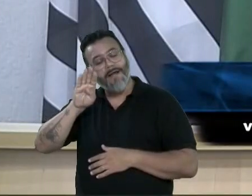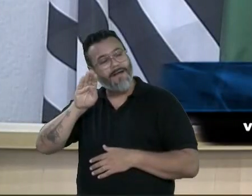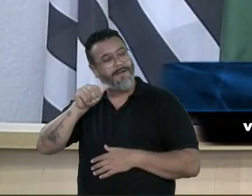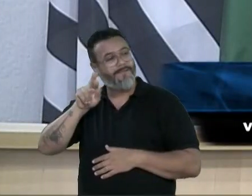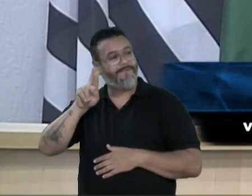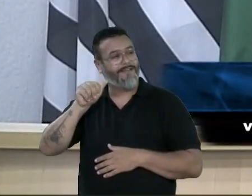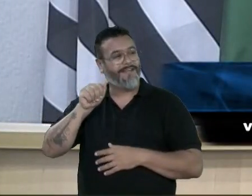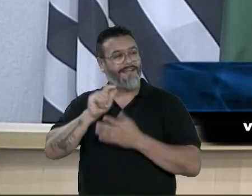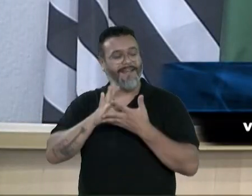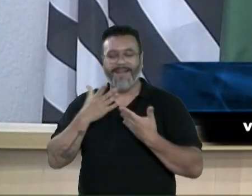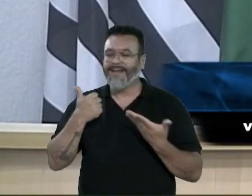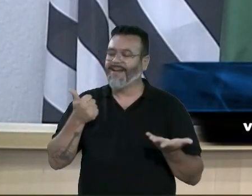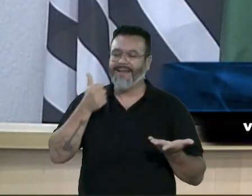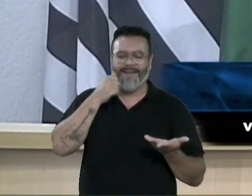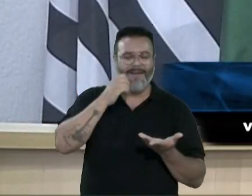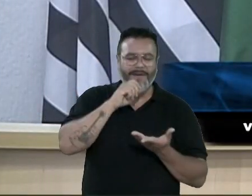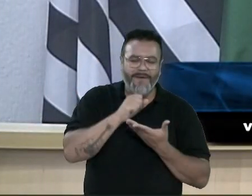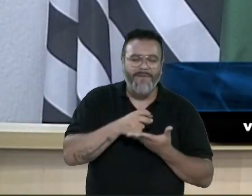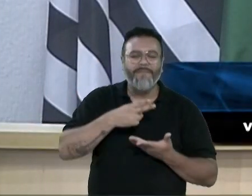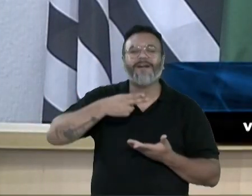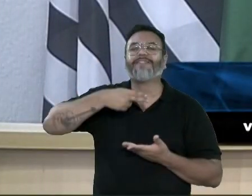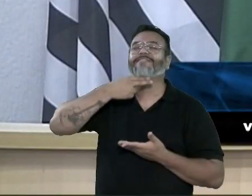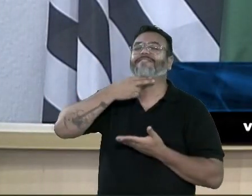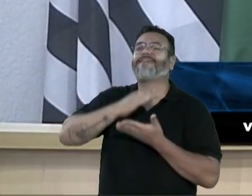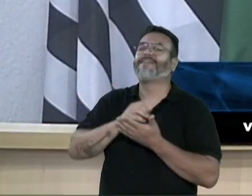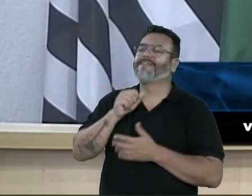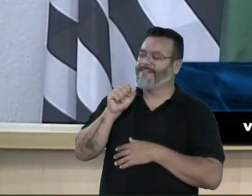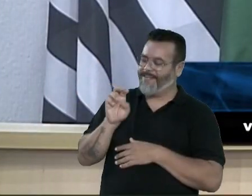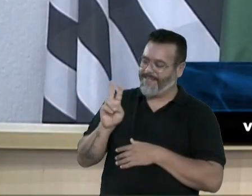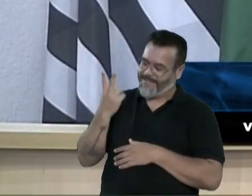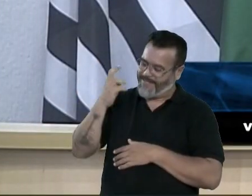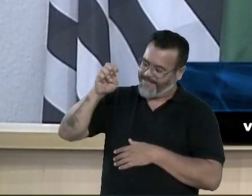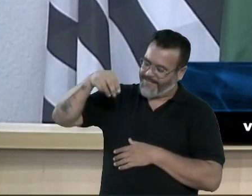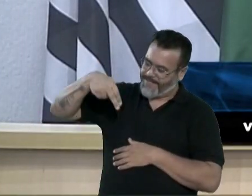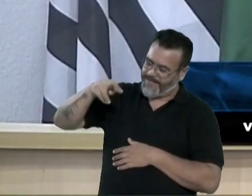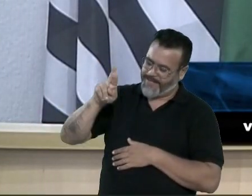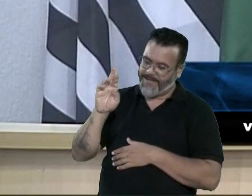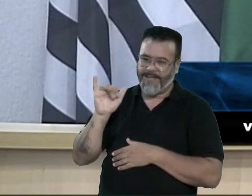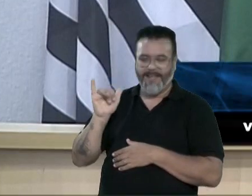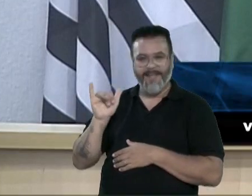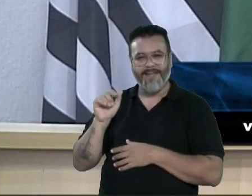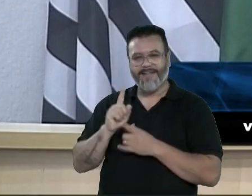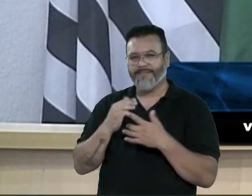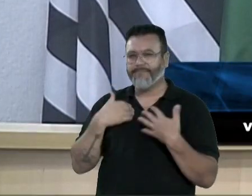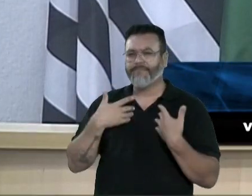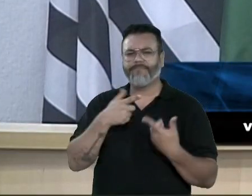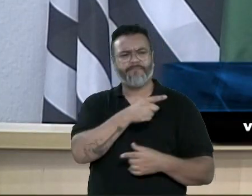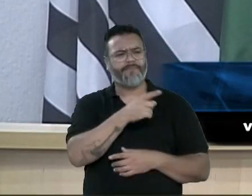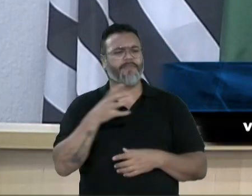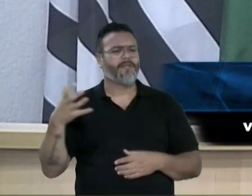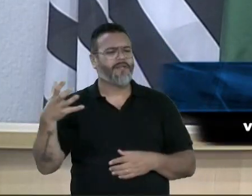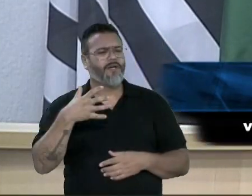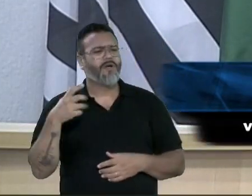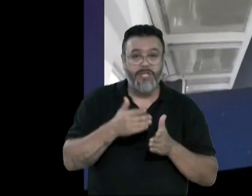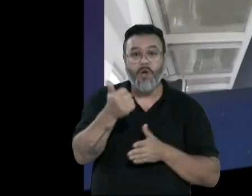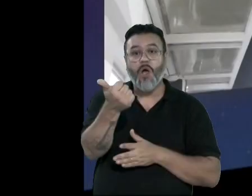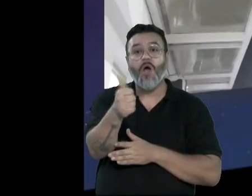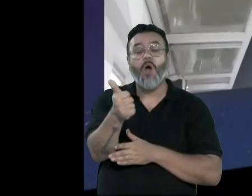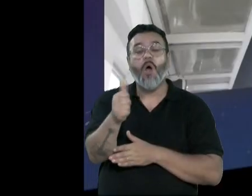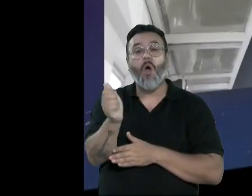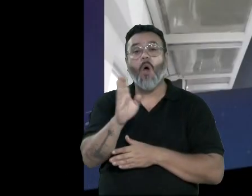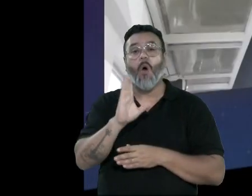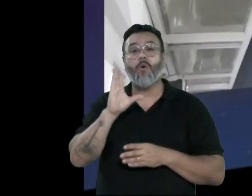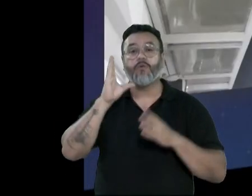O vereador Serginho comentou a visita que os membros da Comissão Parlamentar de Inquérito, CPI da Saúde, fizeram a UPA San Marino.